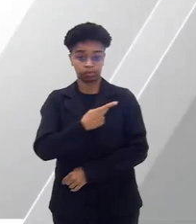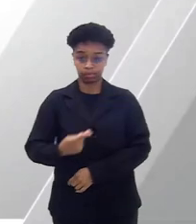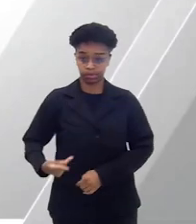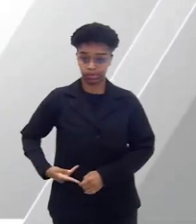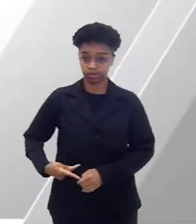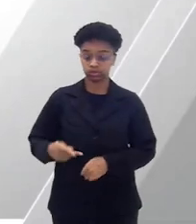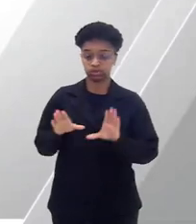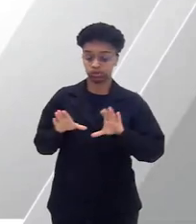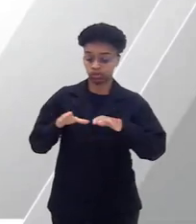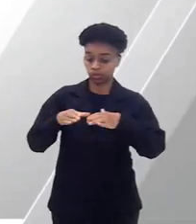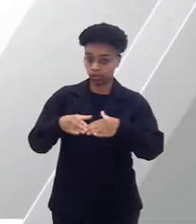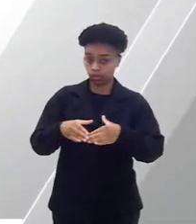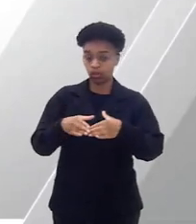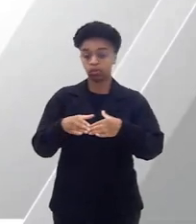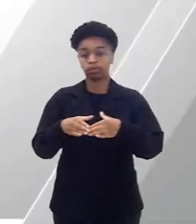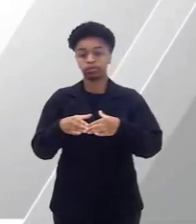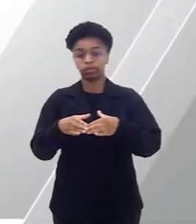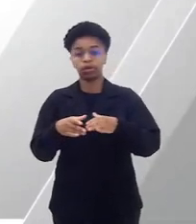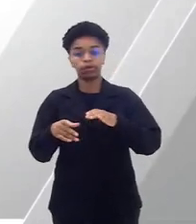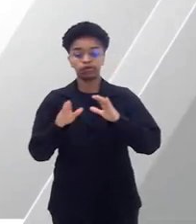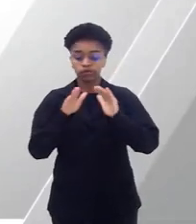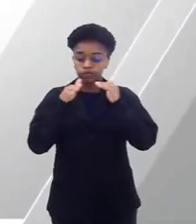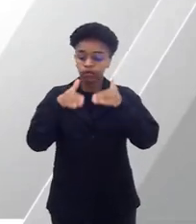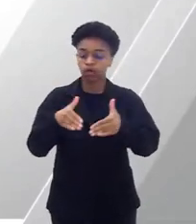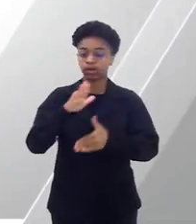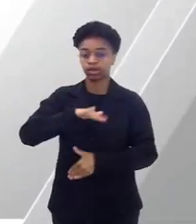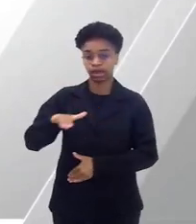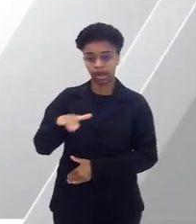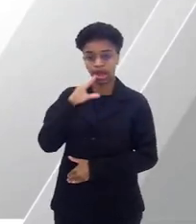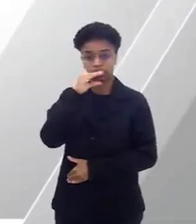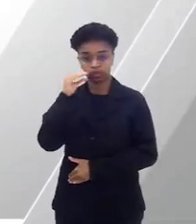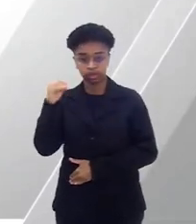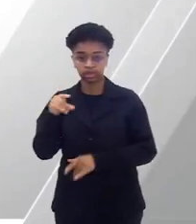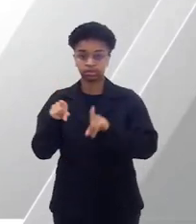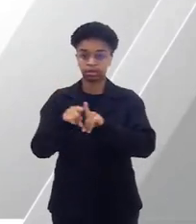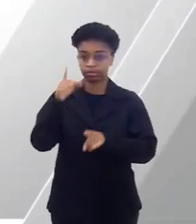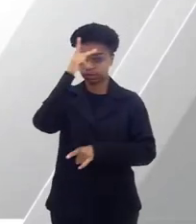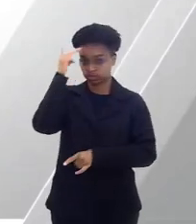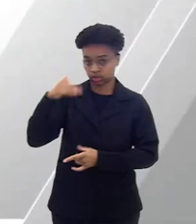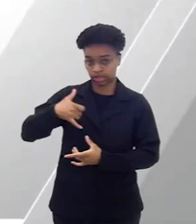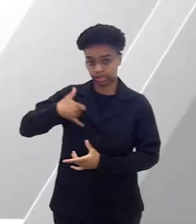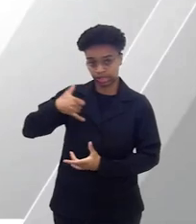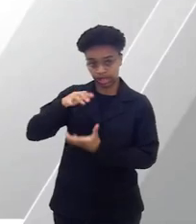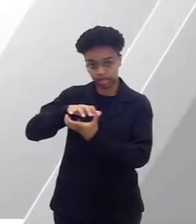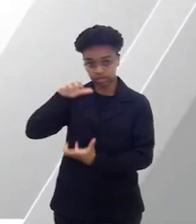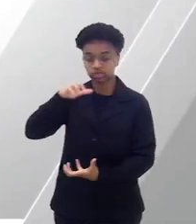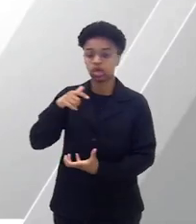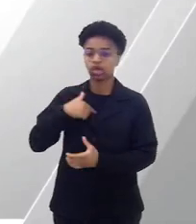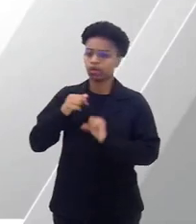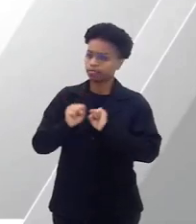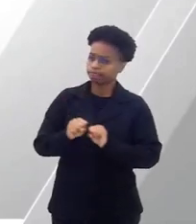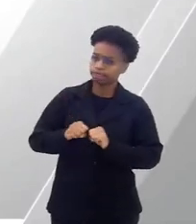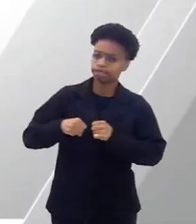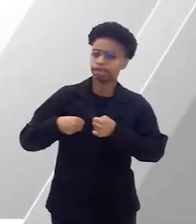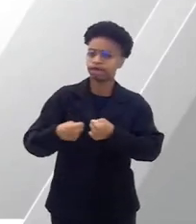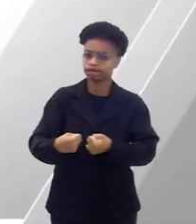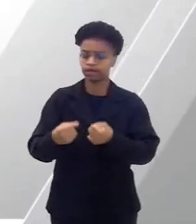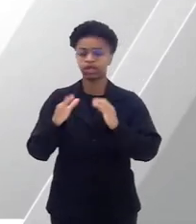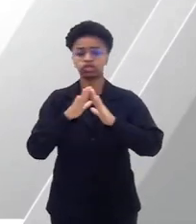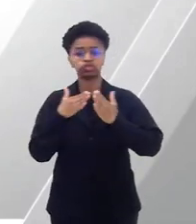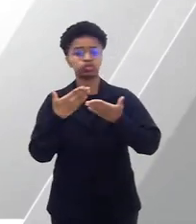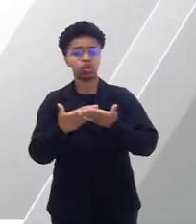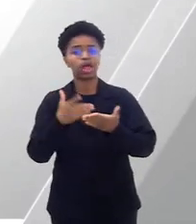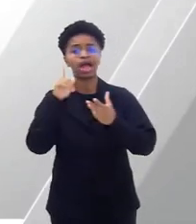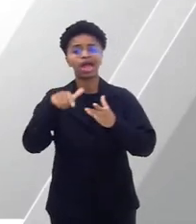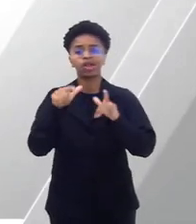da Comissão da Criança e Adolescente da Pessoa Idosa, defendo as escolas como